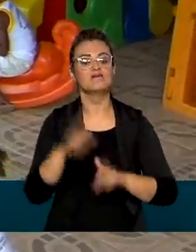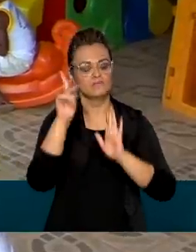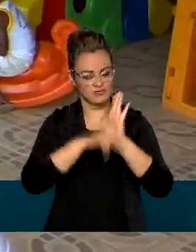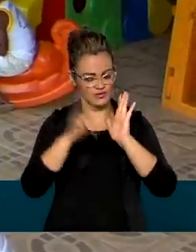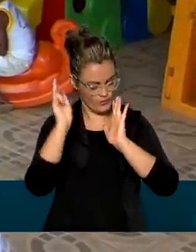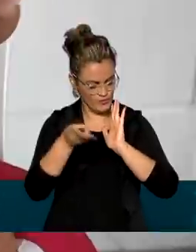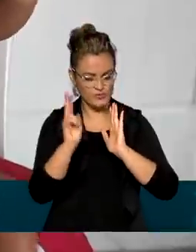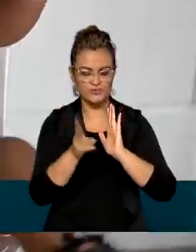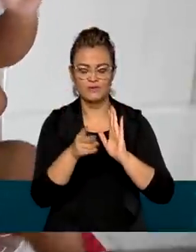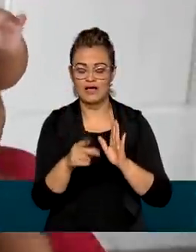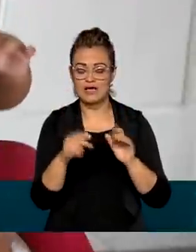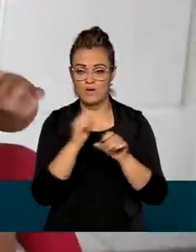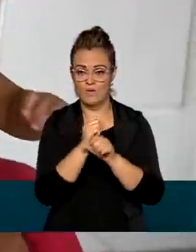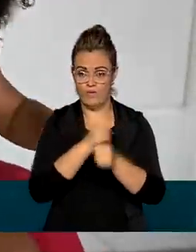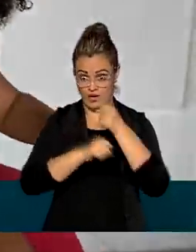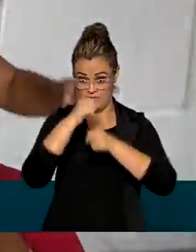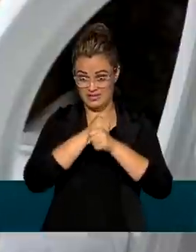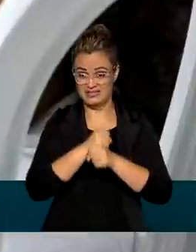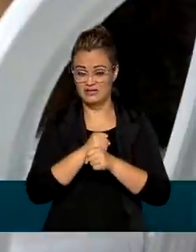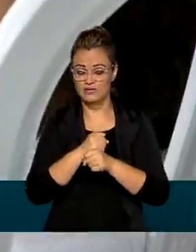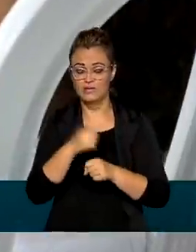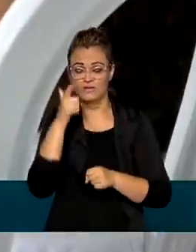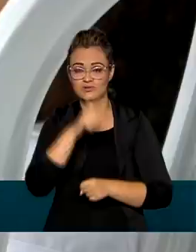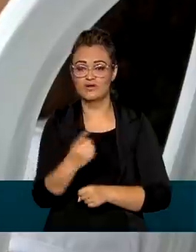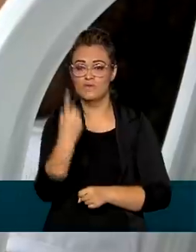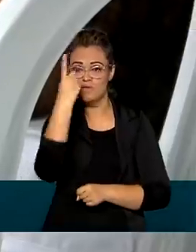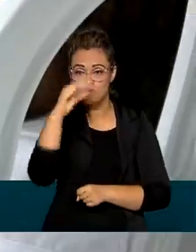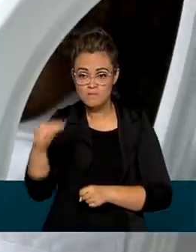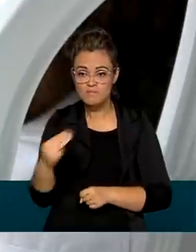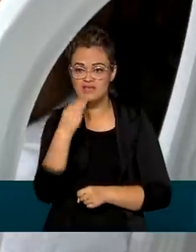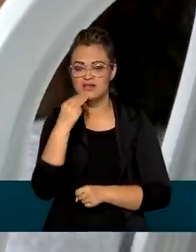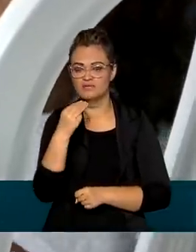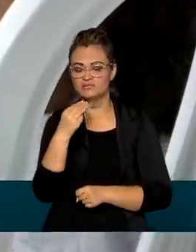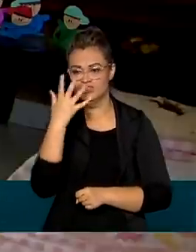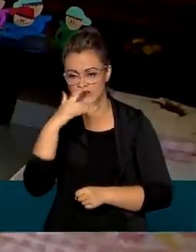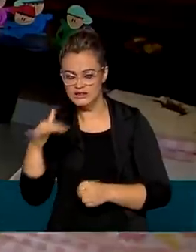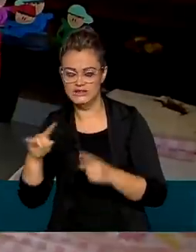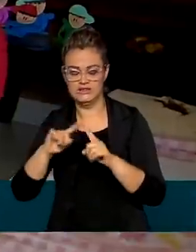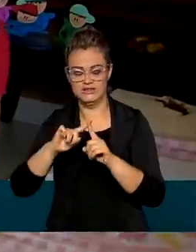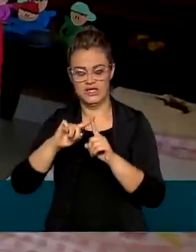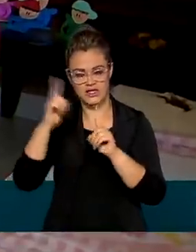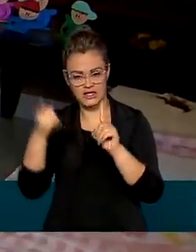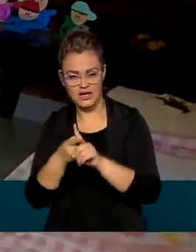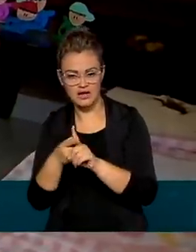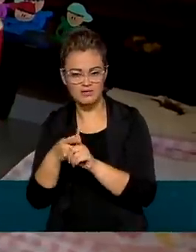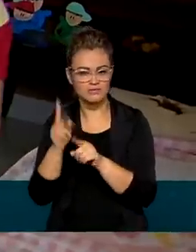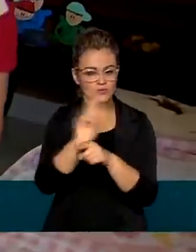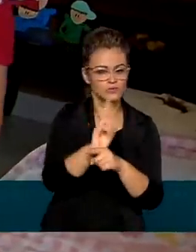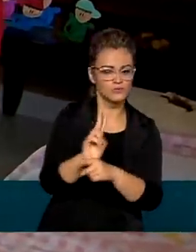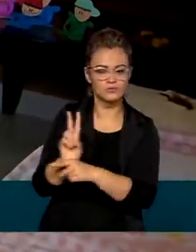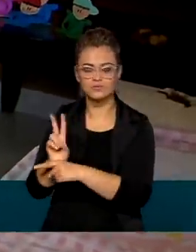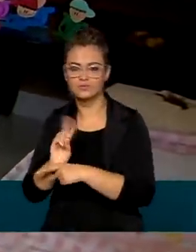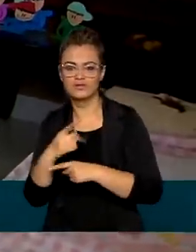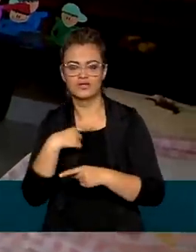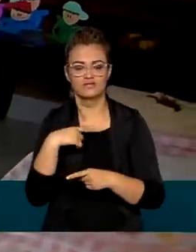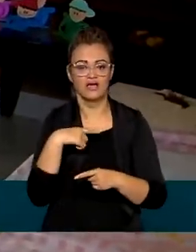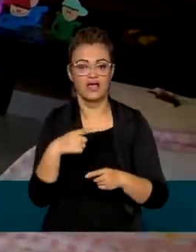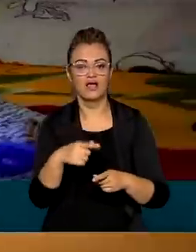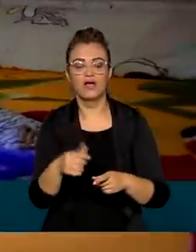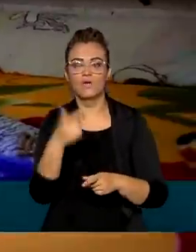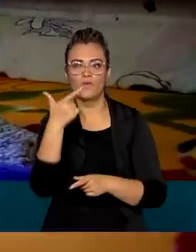superou em 2020 mais de um milhão de crianças e gestantes acompanhadas em cerca de